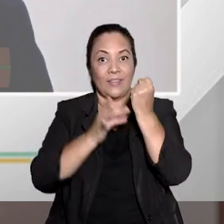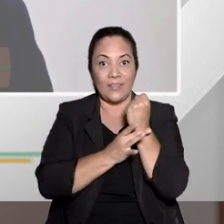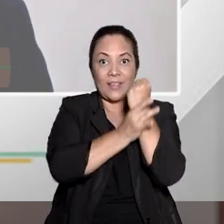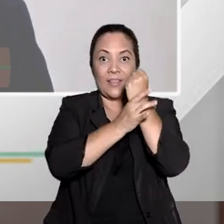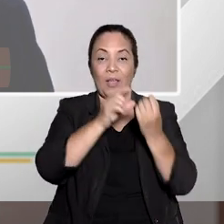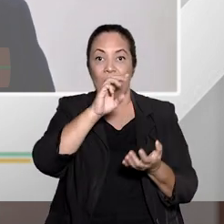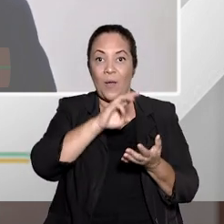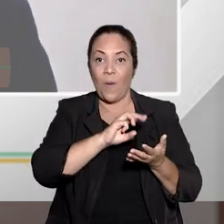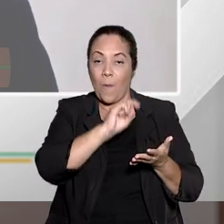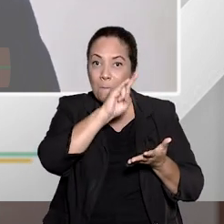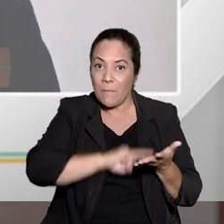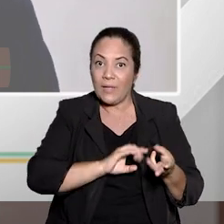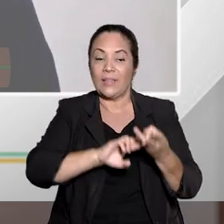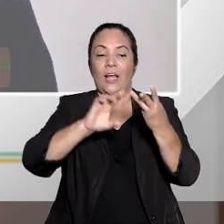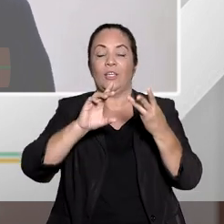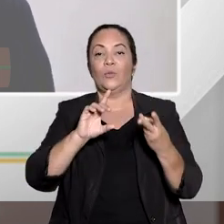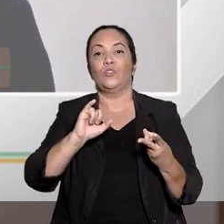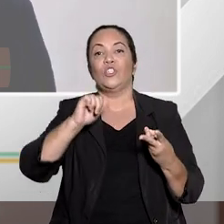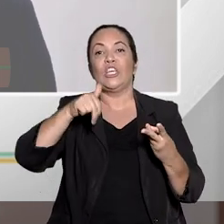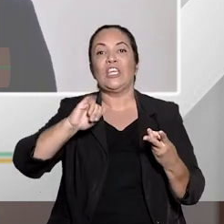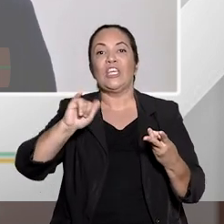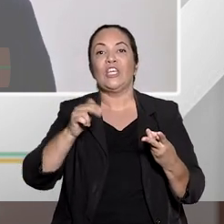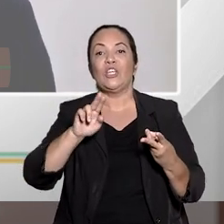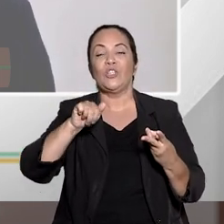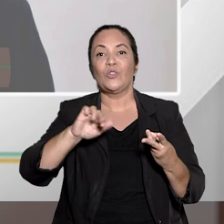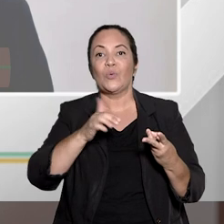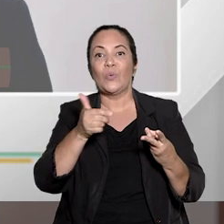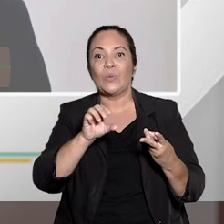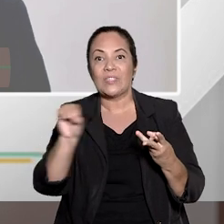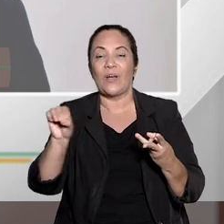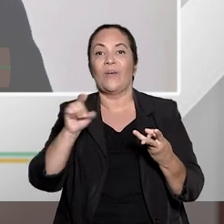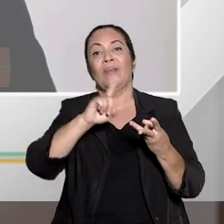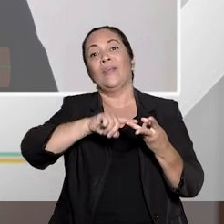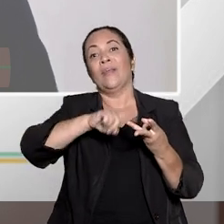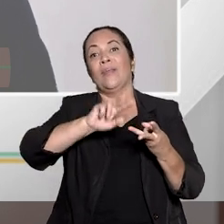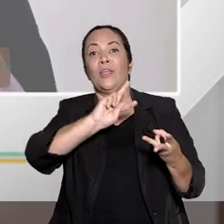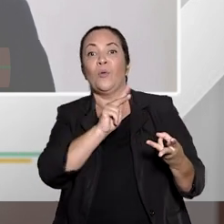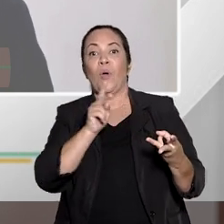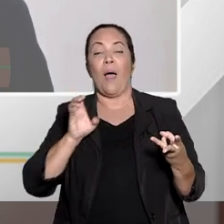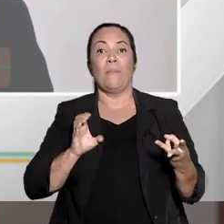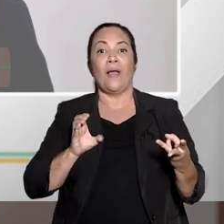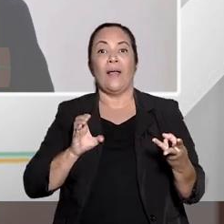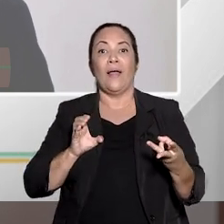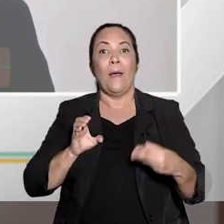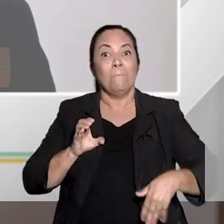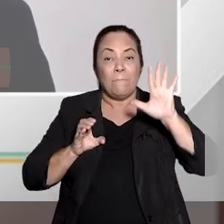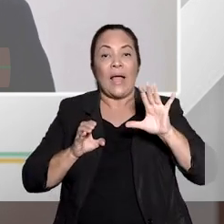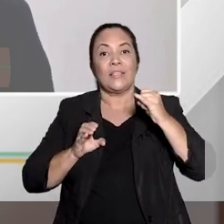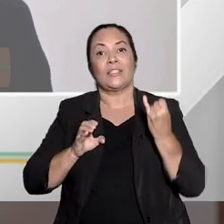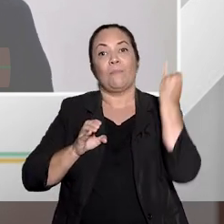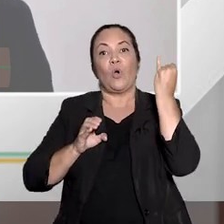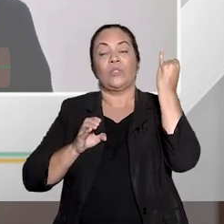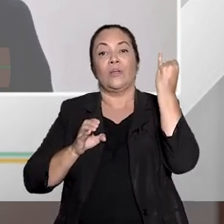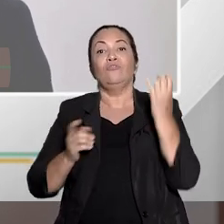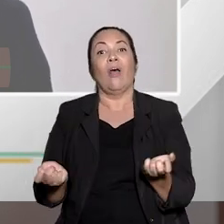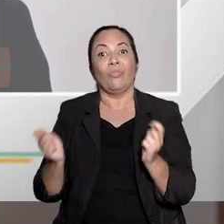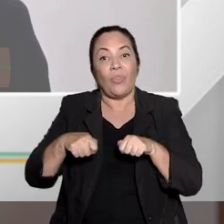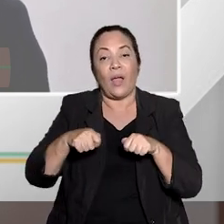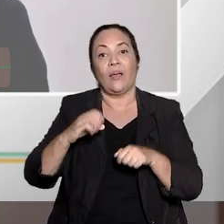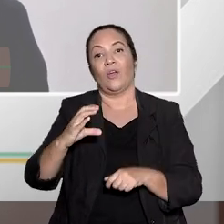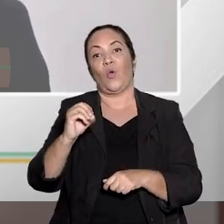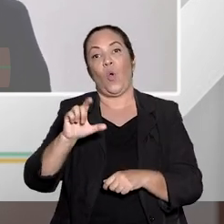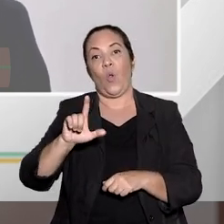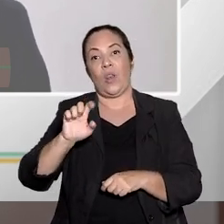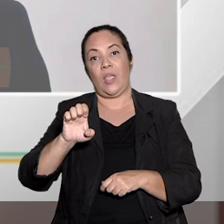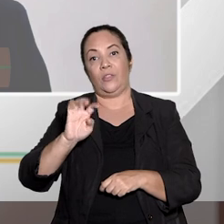o mandato de injunção coletivo, porque cargas d'água não se haveria de permitir o remédio mais importante de todos também assumir feição